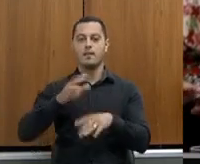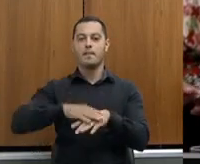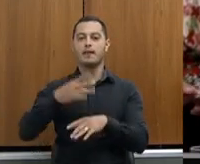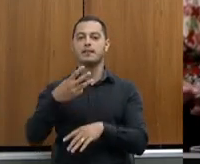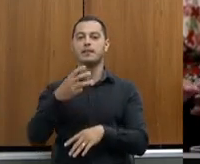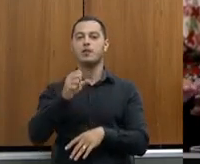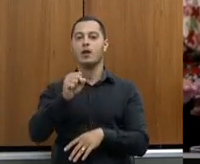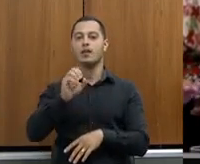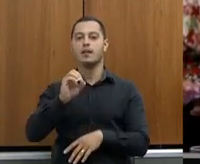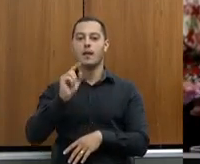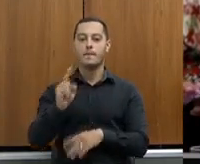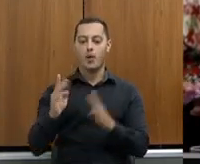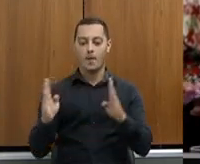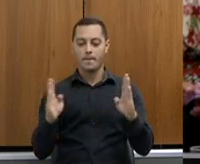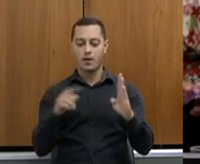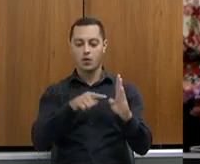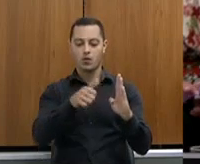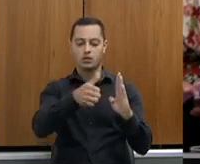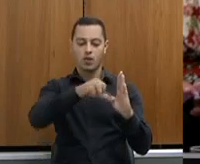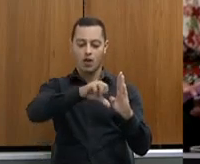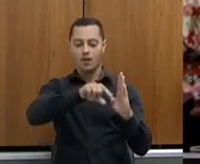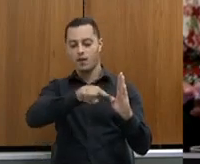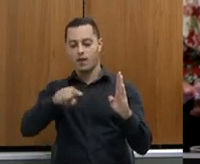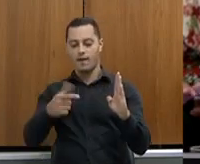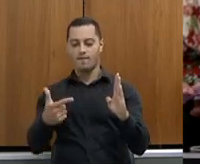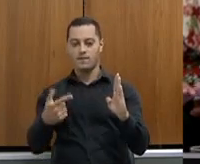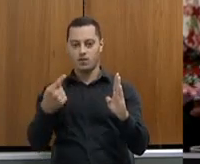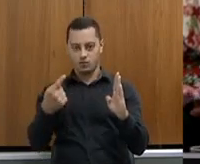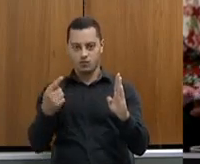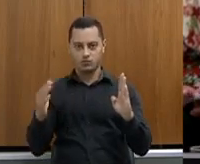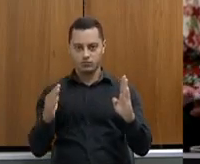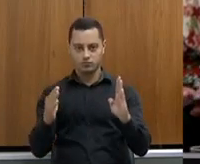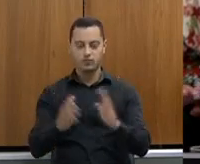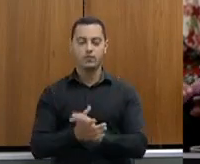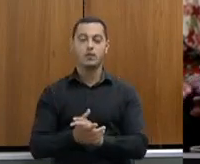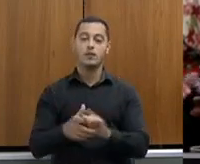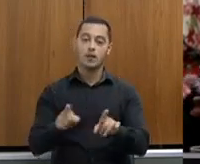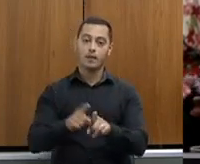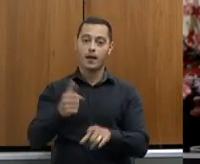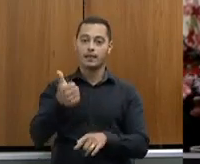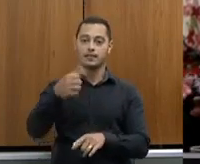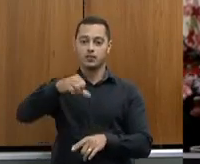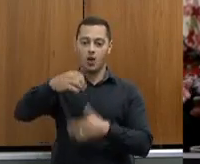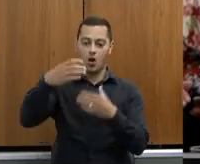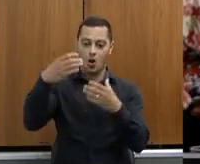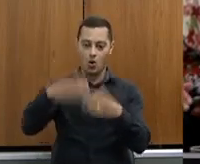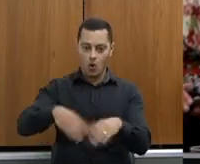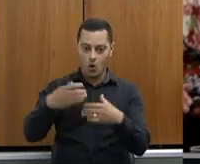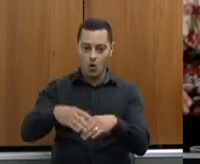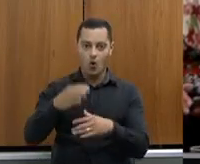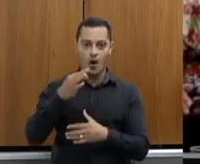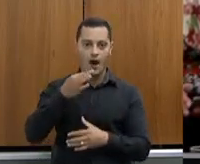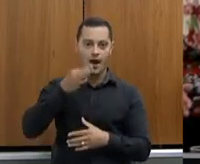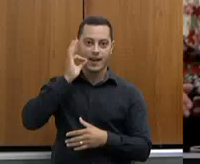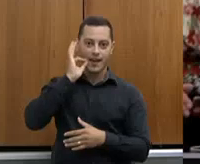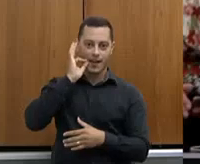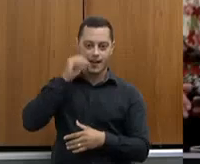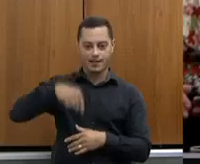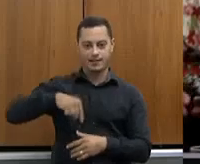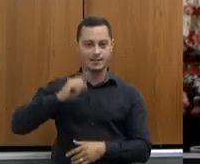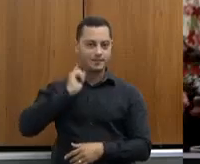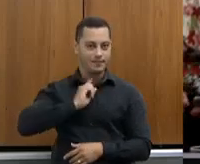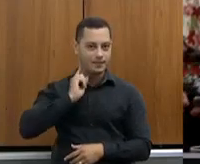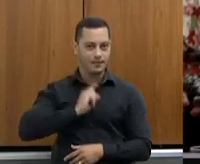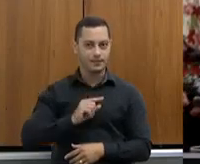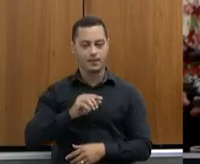atendimentos nesse período de 2019 a 2021, e a realização do 19º concurso de cafés especiais de Minas Gerais. A